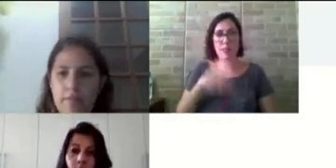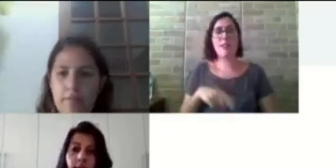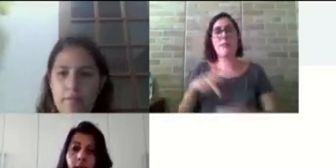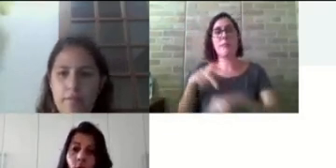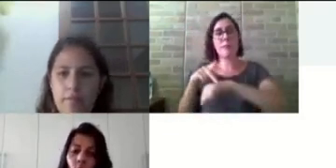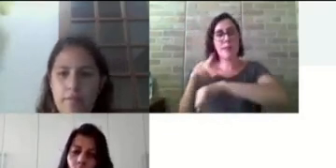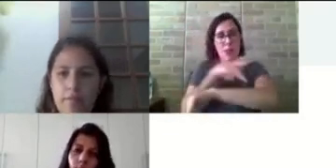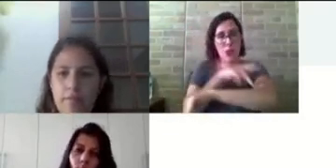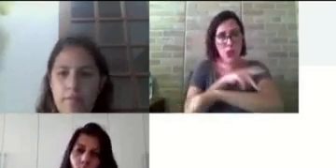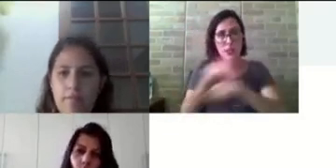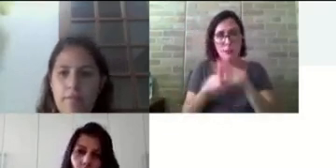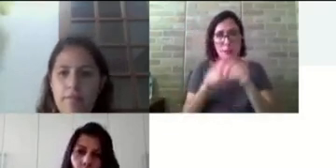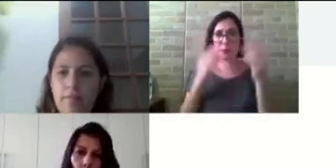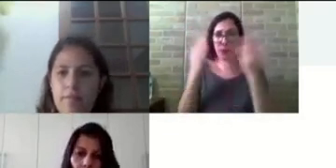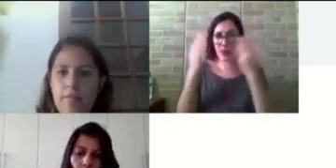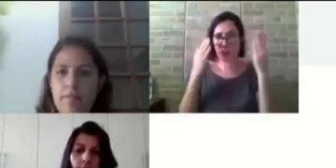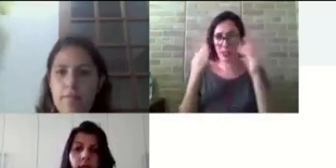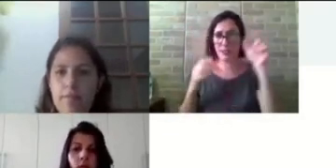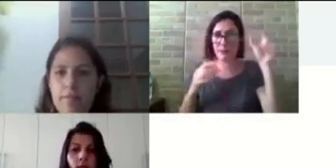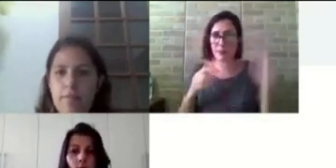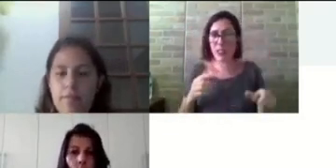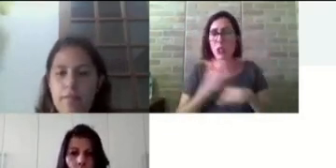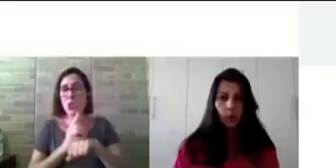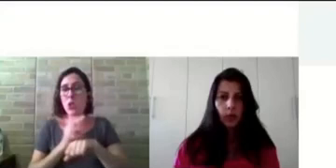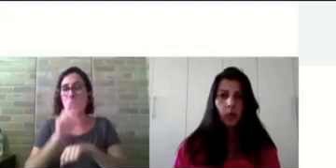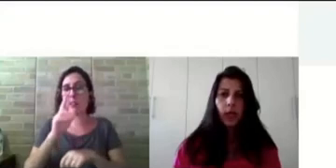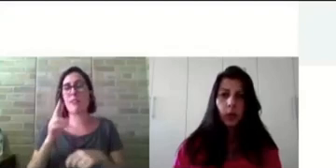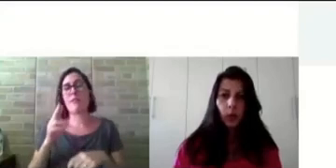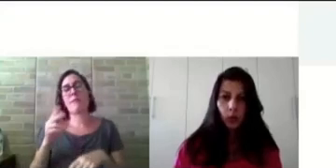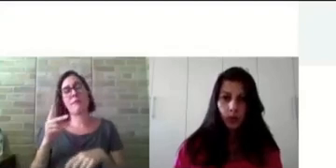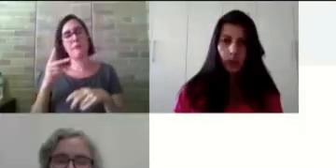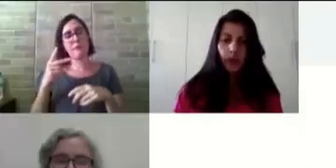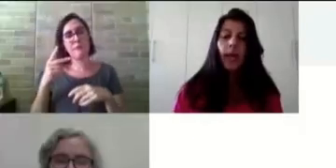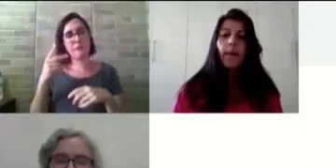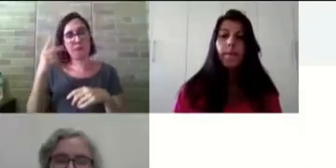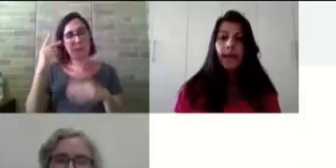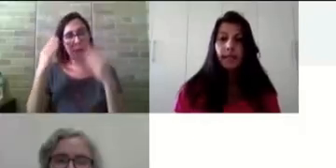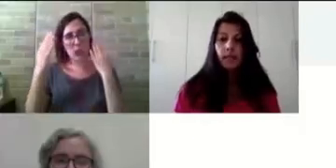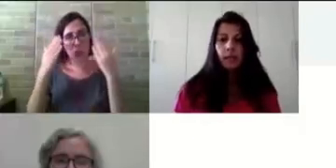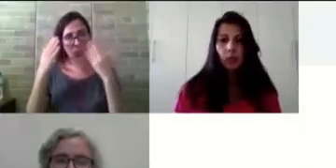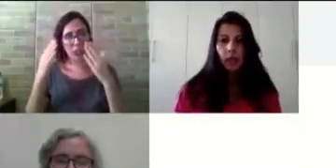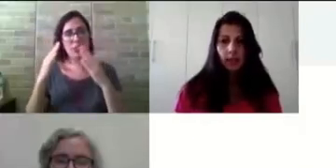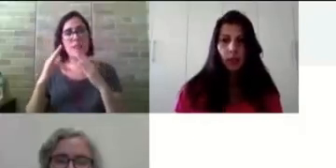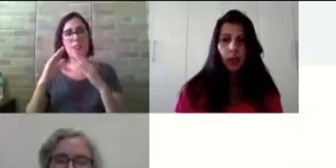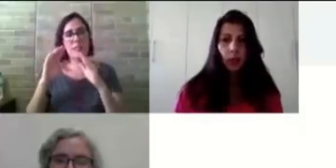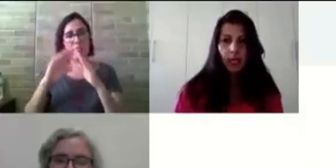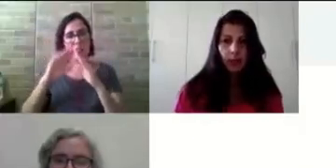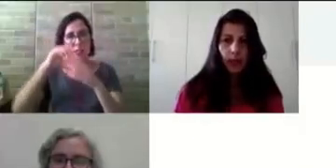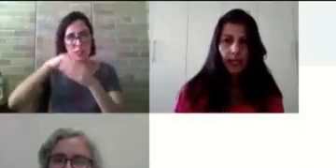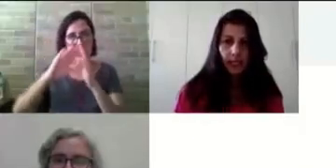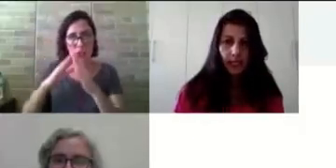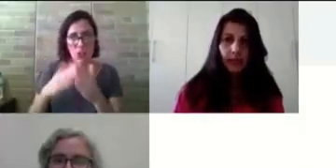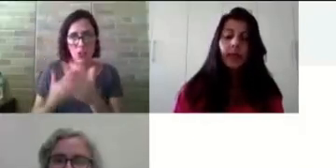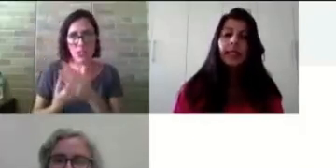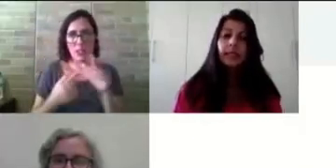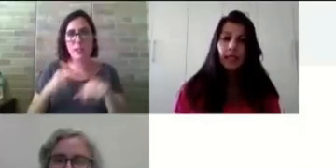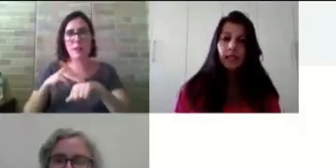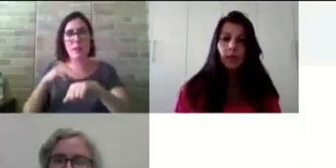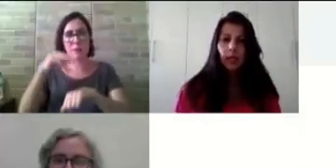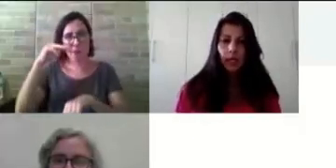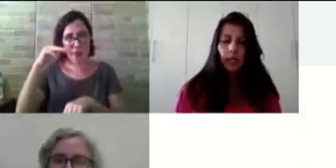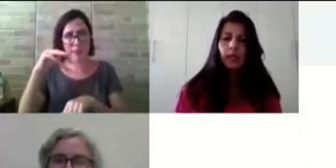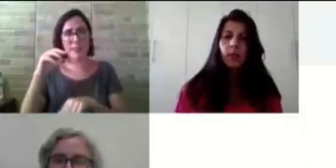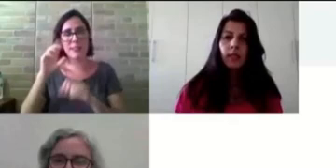Fernanda é doutora em psicologia escolar e do desenvolvimento humano pela USP, mestre em educação pela Unesp Marília, tem